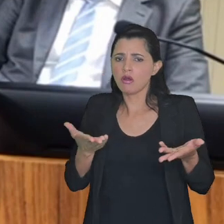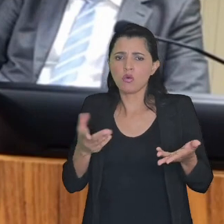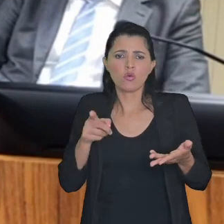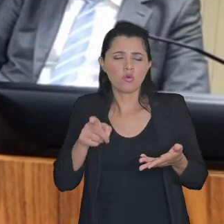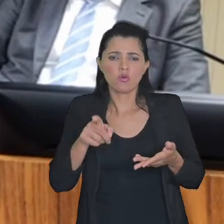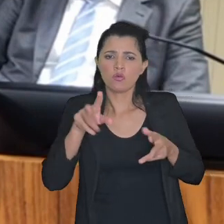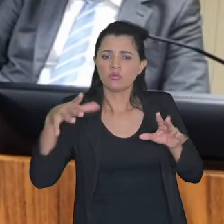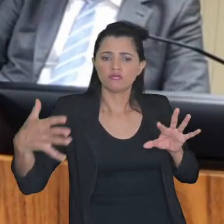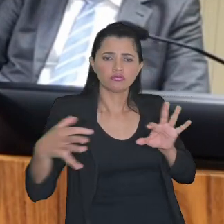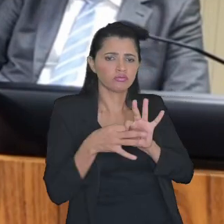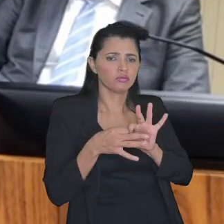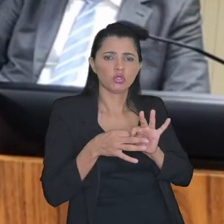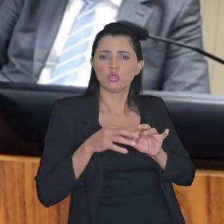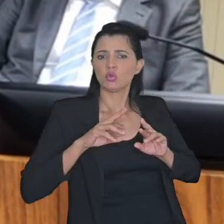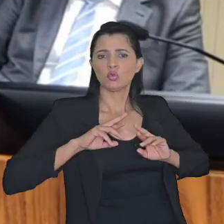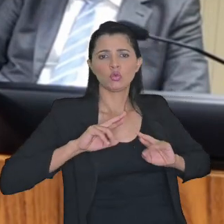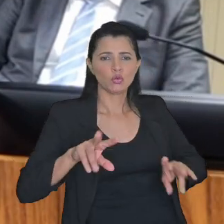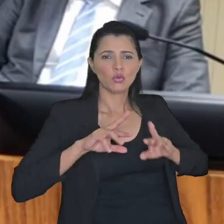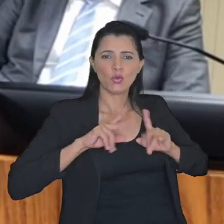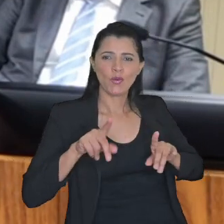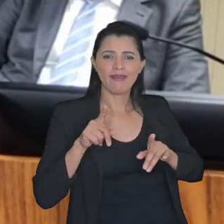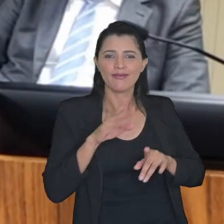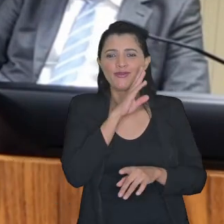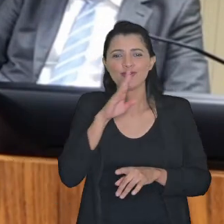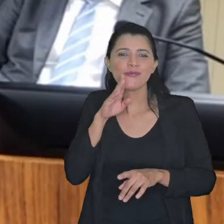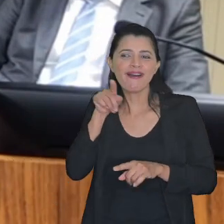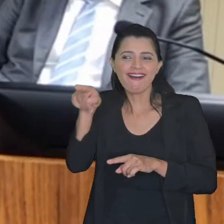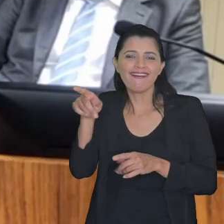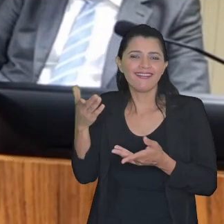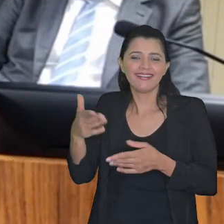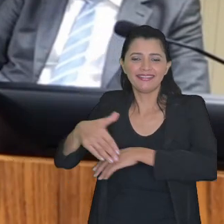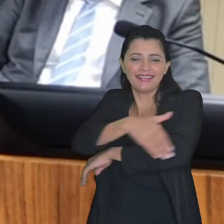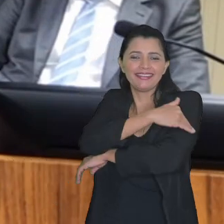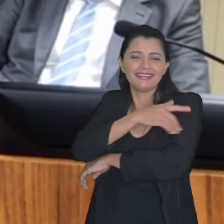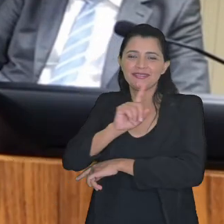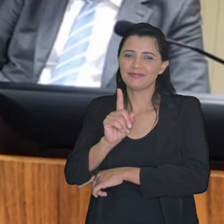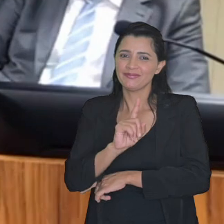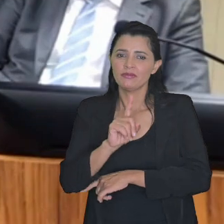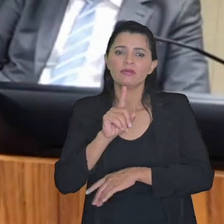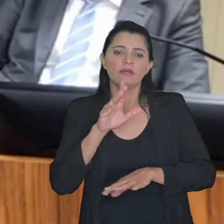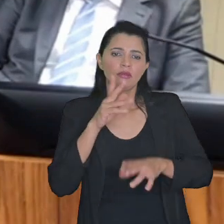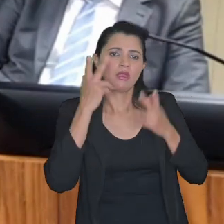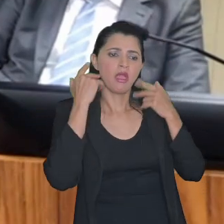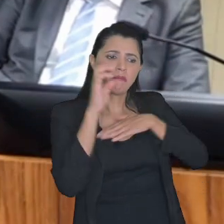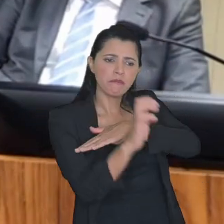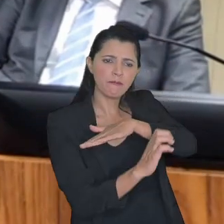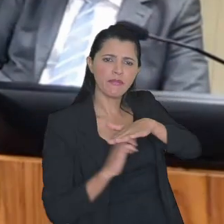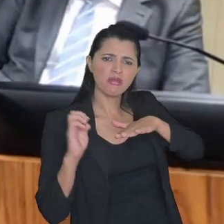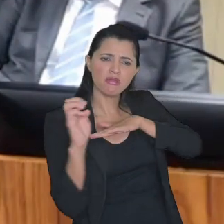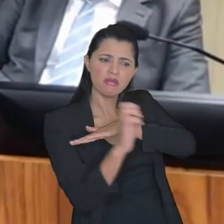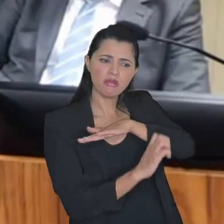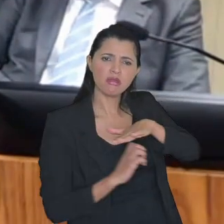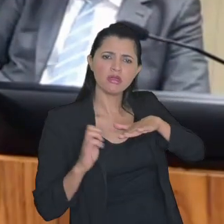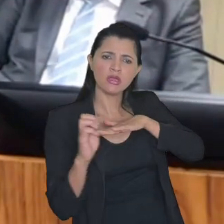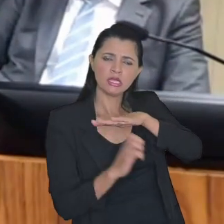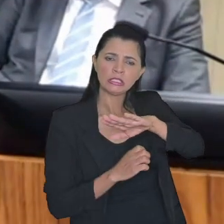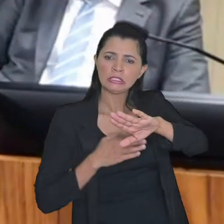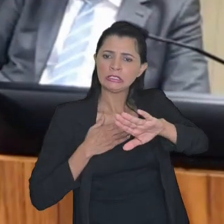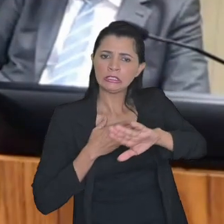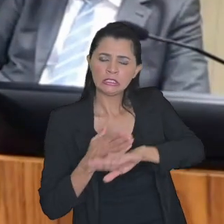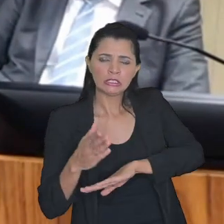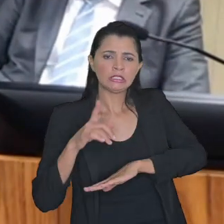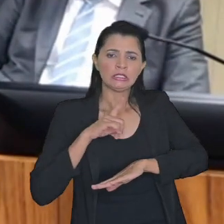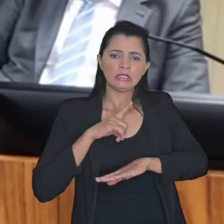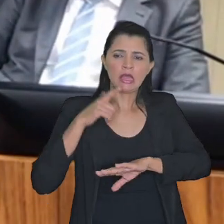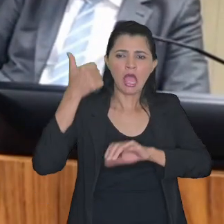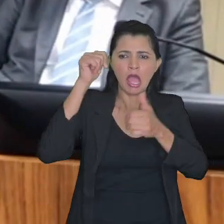é veiculada pelo botequim da esquina normalmente são grandes empresas submetidas a big four